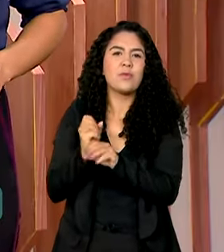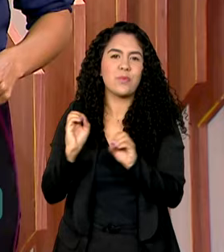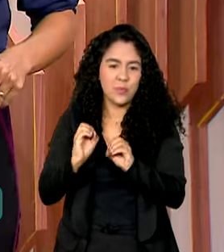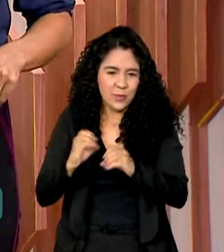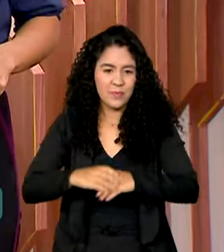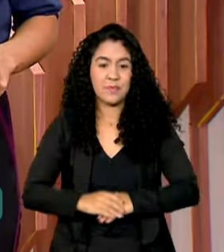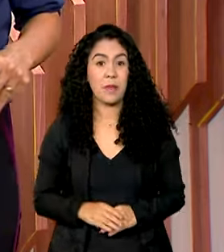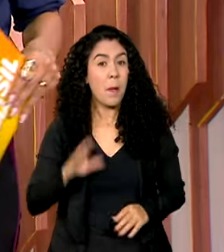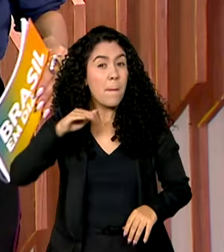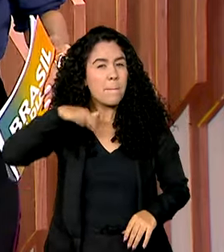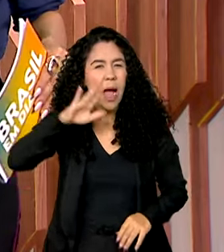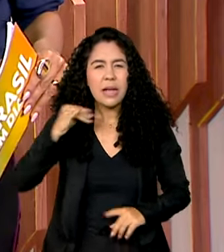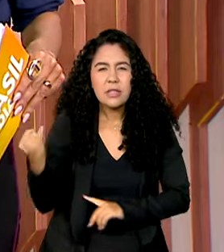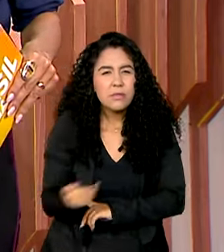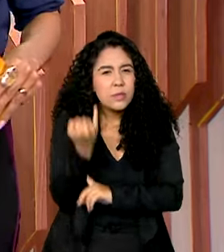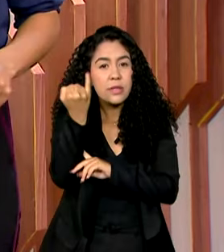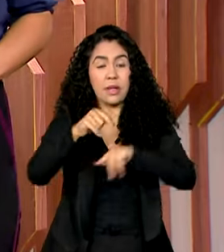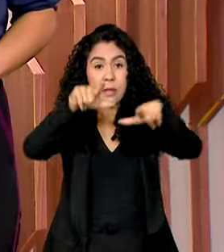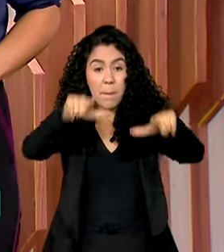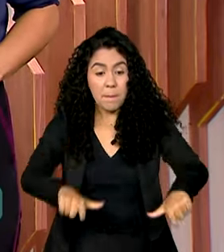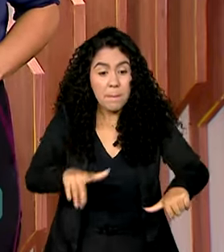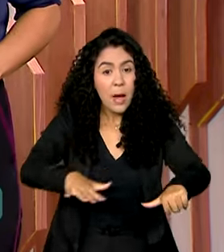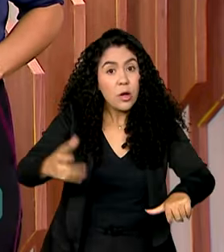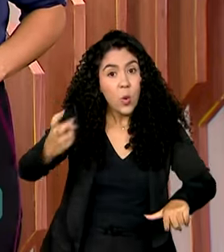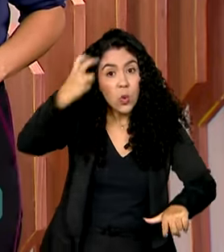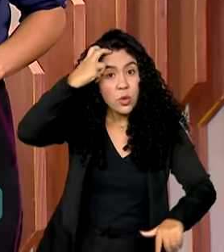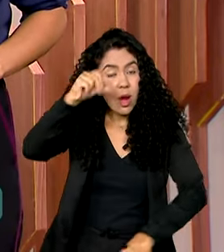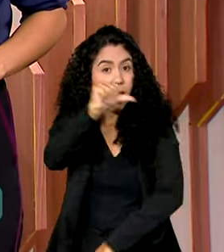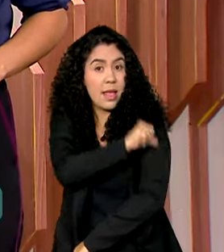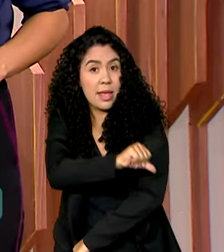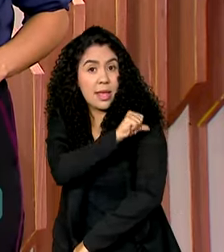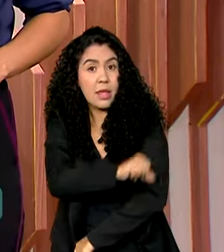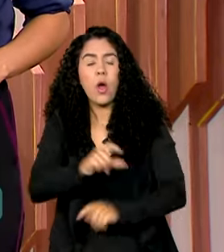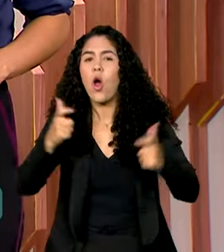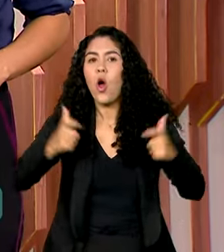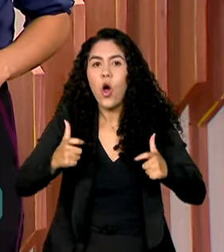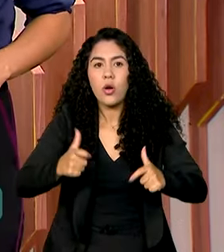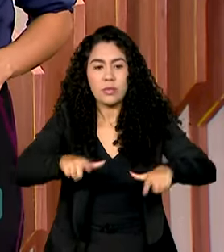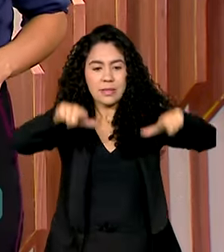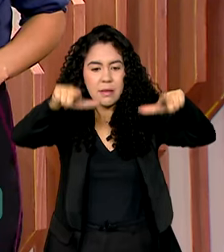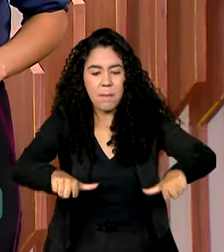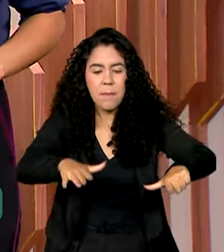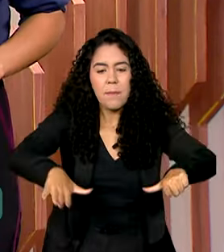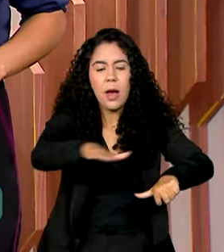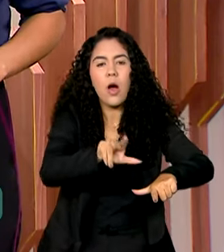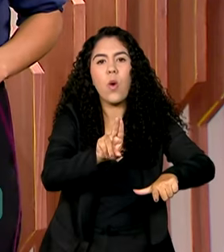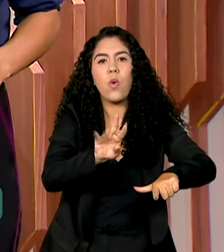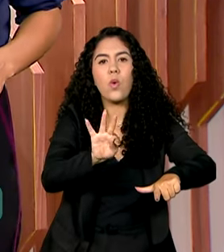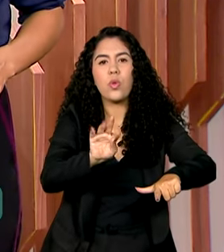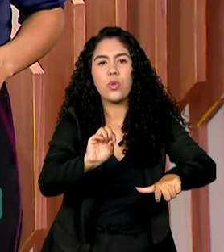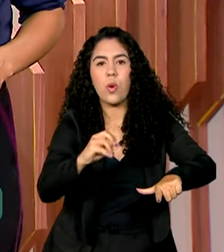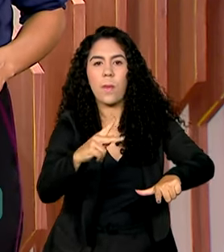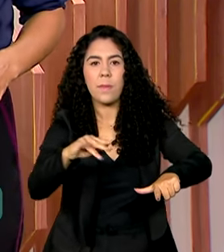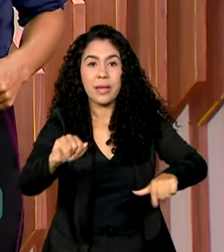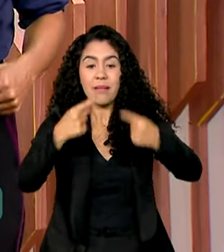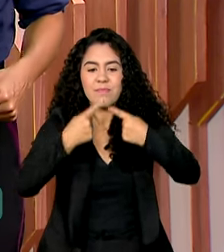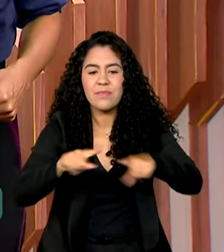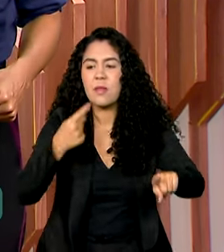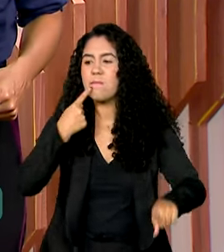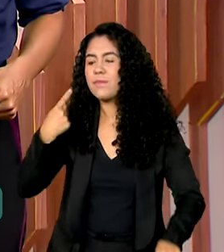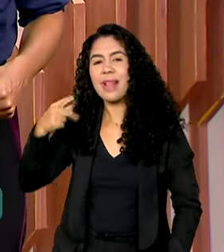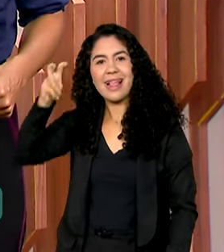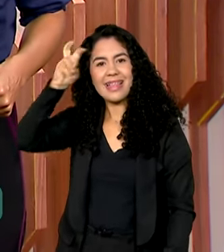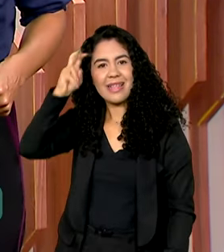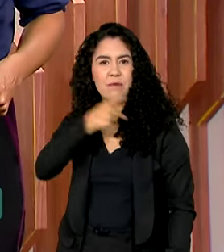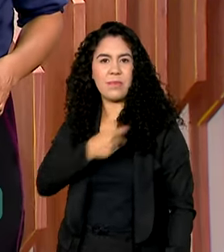um dos mais importantes espaços culturais do Rio de Janeiro, o Armazém Utopia foi reinaugurado nessa quinta-feira pelo